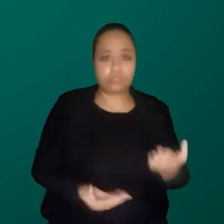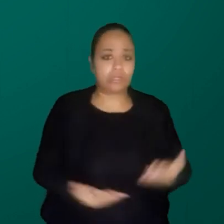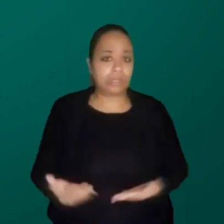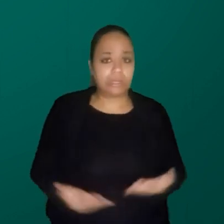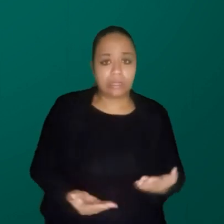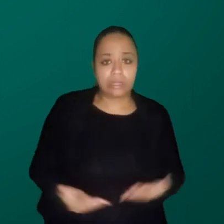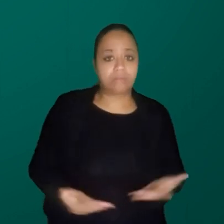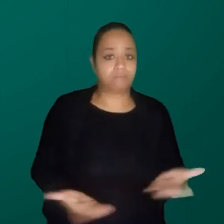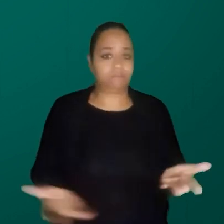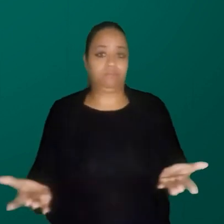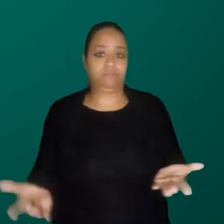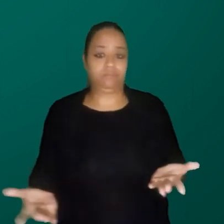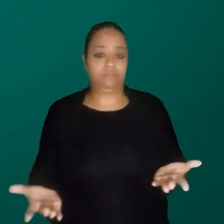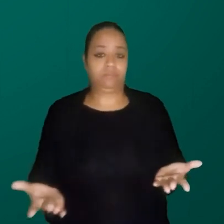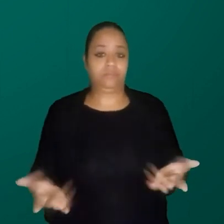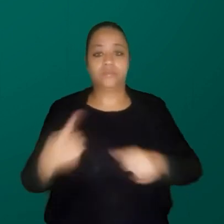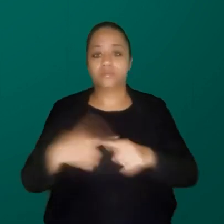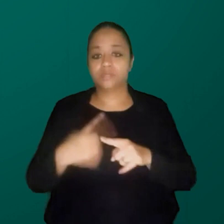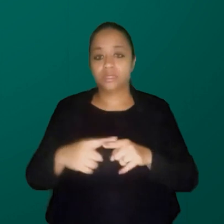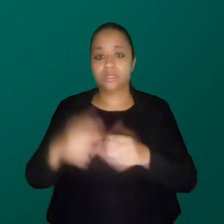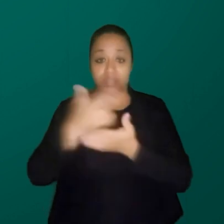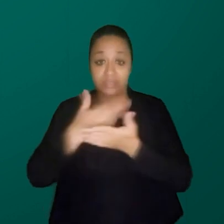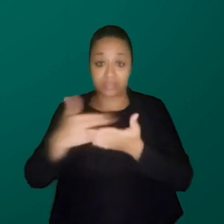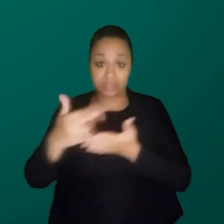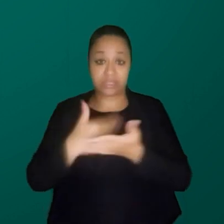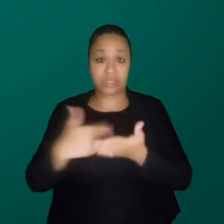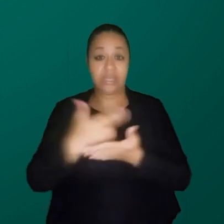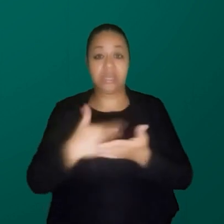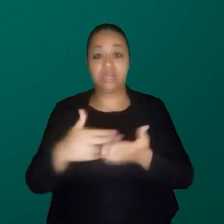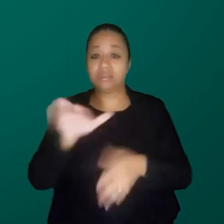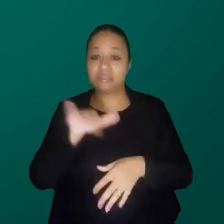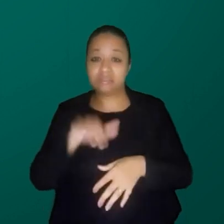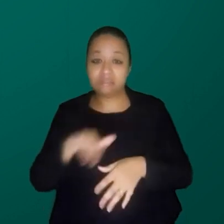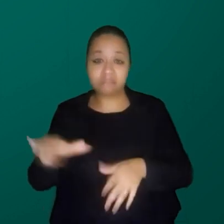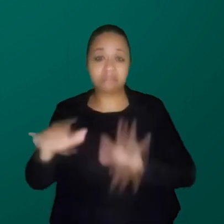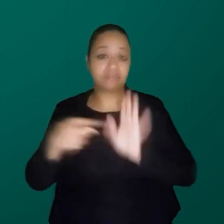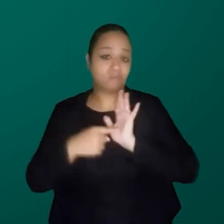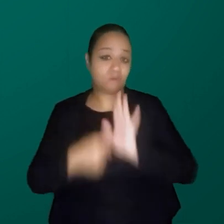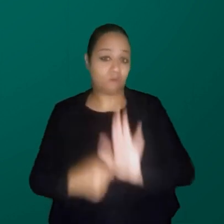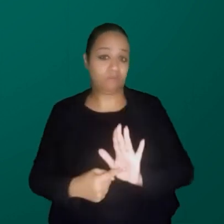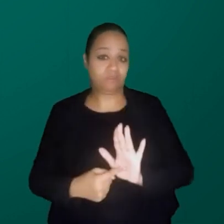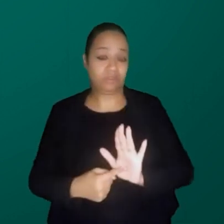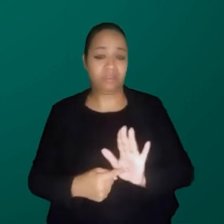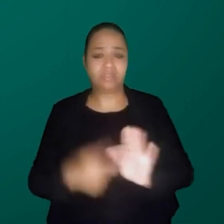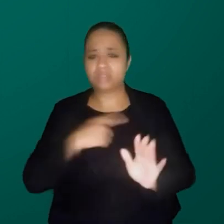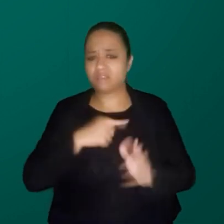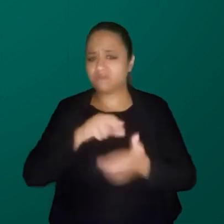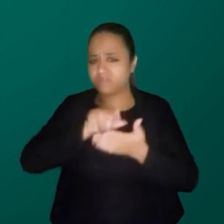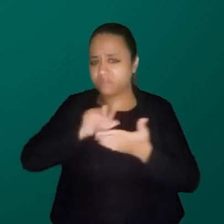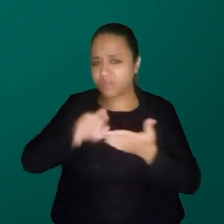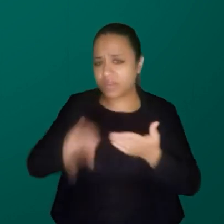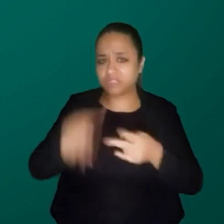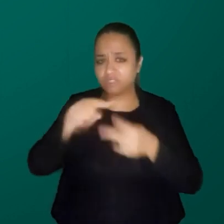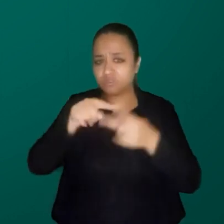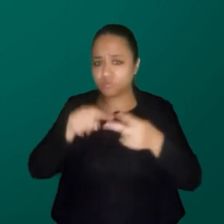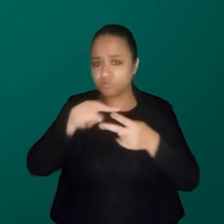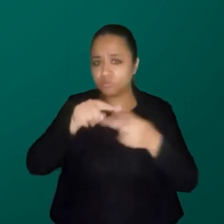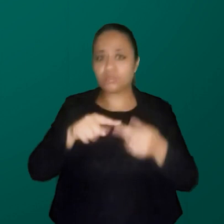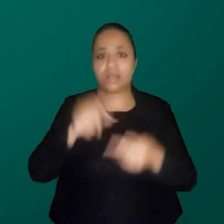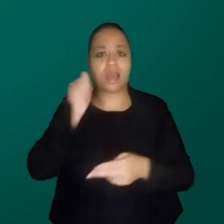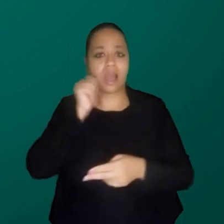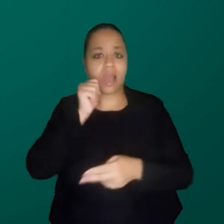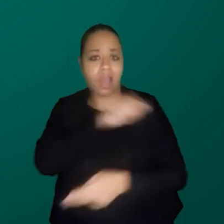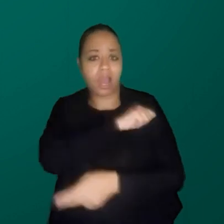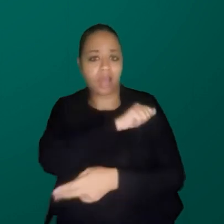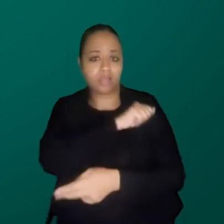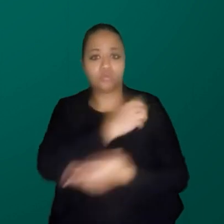é só o cartunista que é meio doido que fez esses desenhos. Isso são desenhos de crianças. Eu tenho vários deles, só trouxe dois, de uma aluna minha que